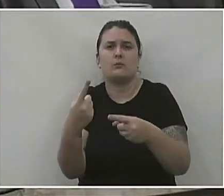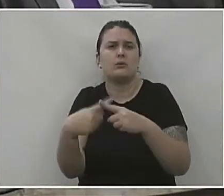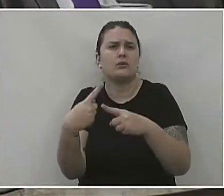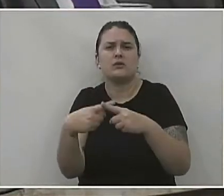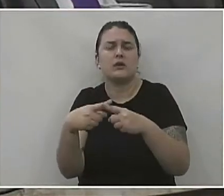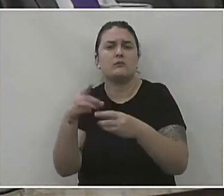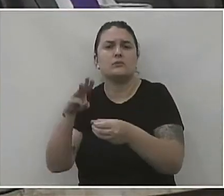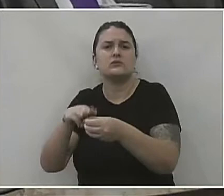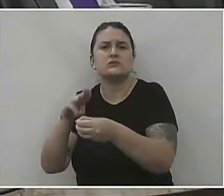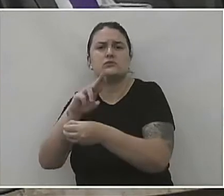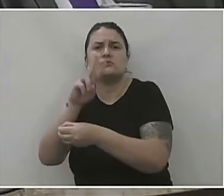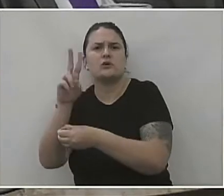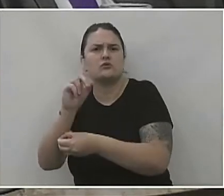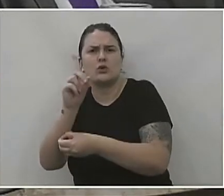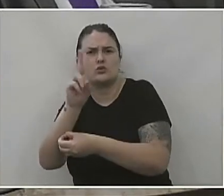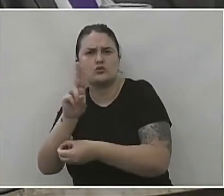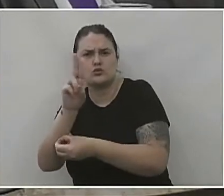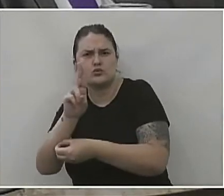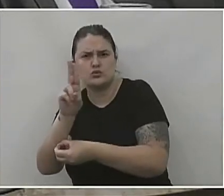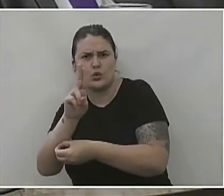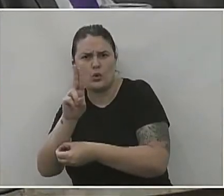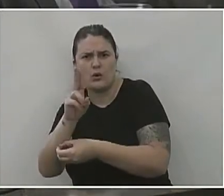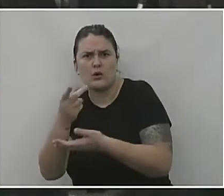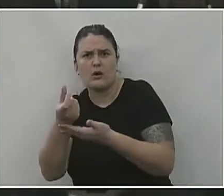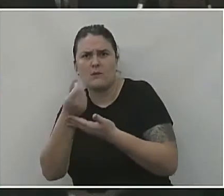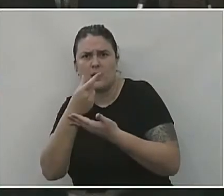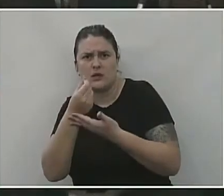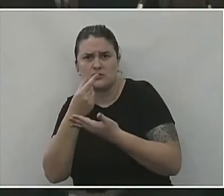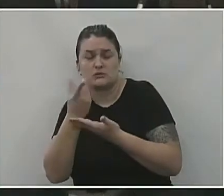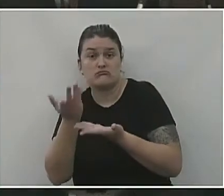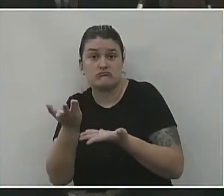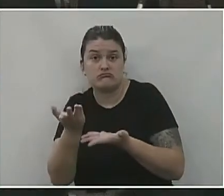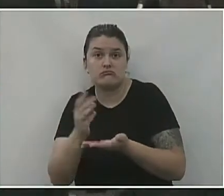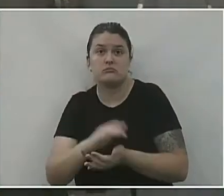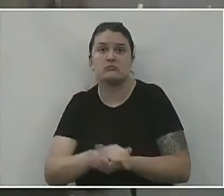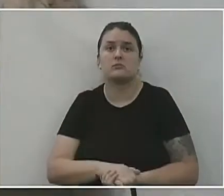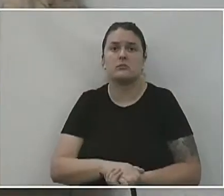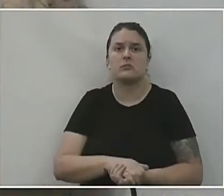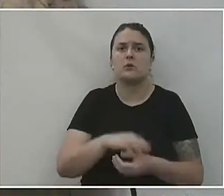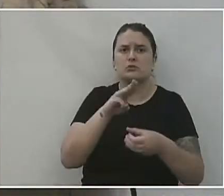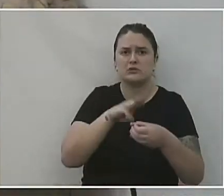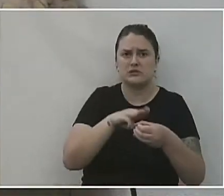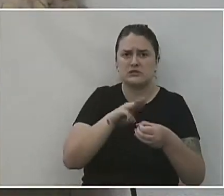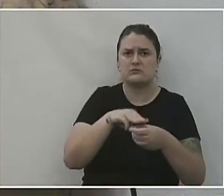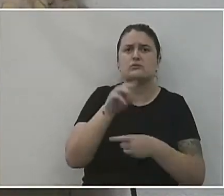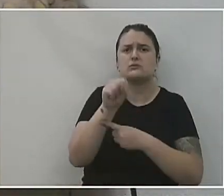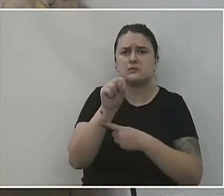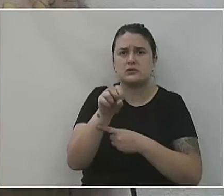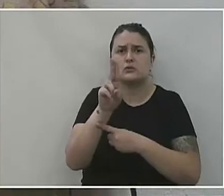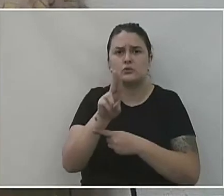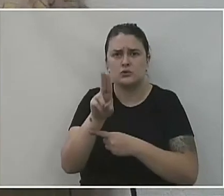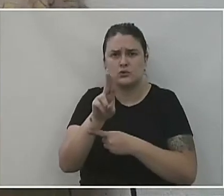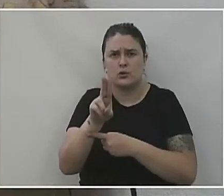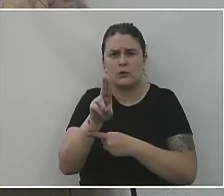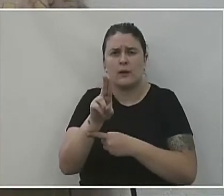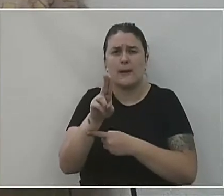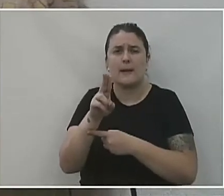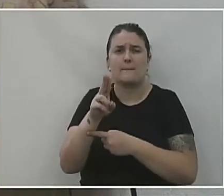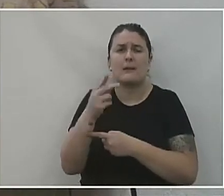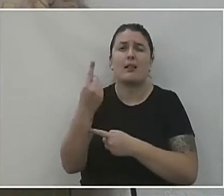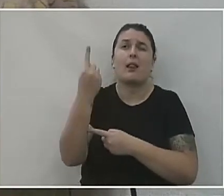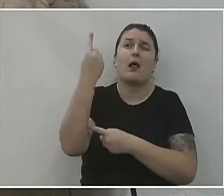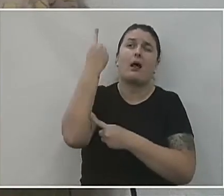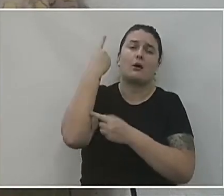municípios e a União da Vitória não usou nenhum comprimido vindo do Ministério? Na verdade, o município utilizou, só que foi bem no começo